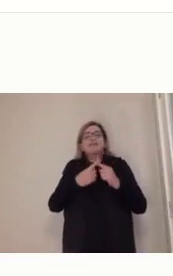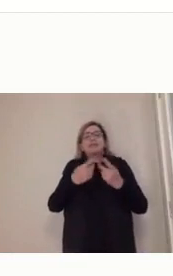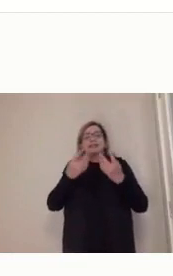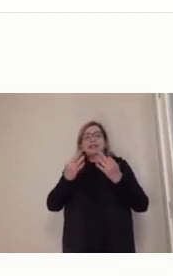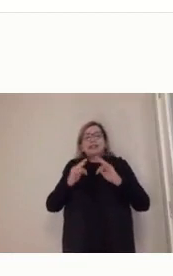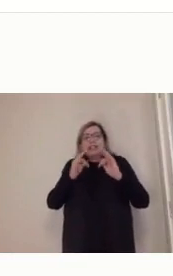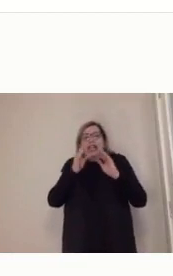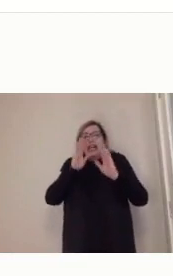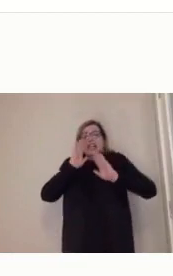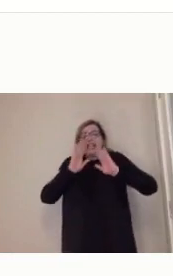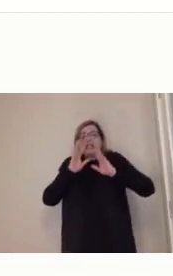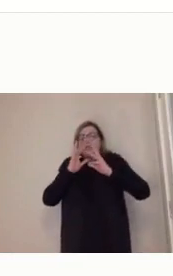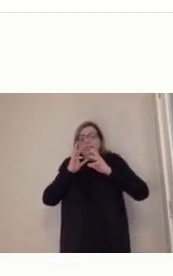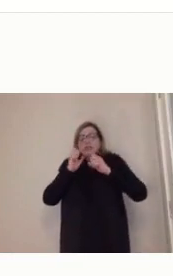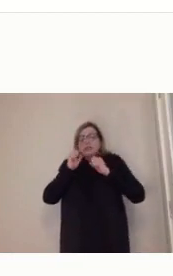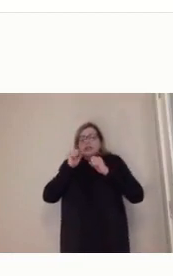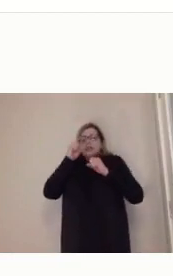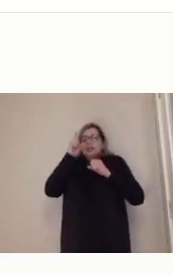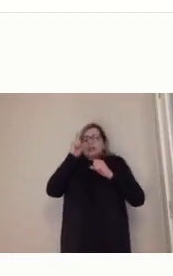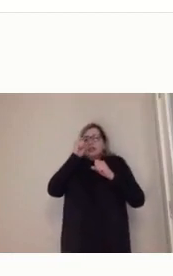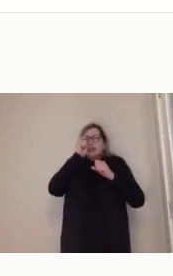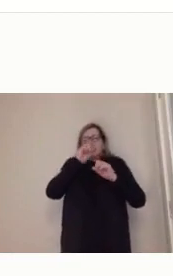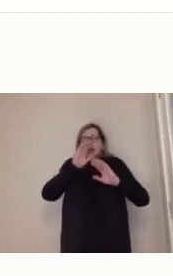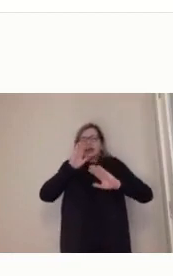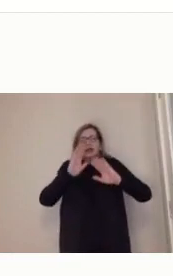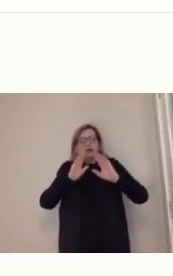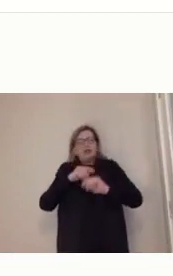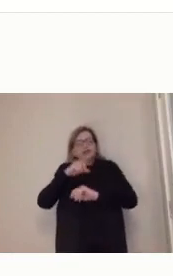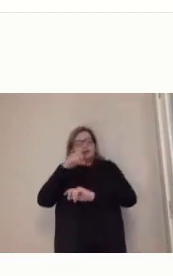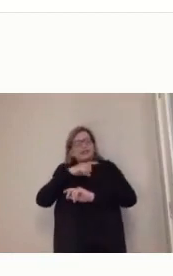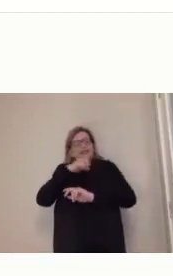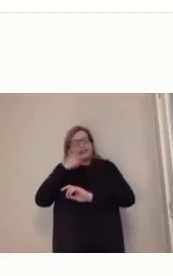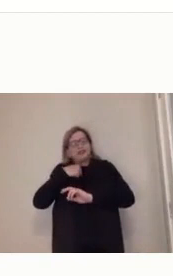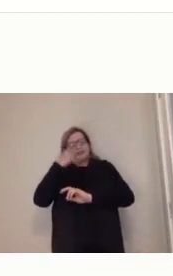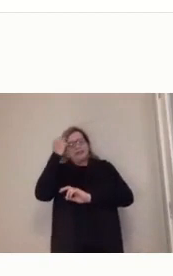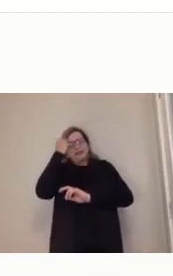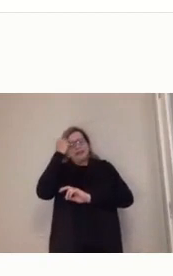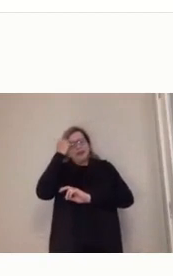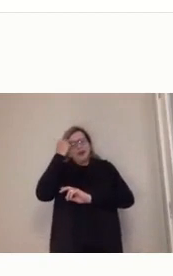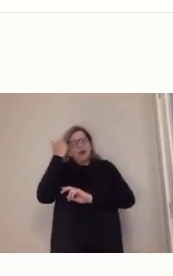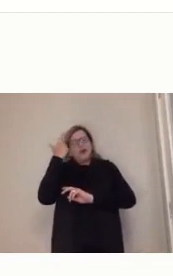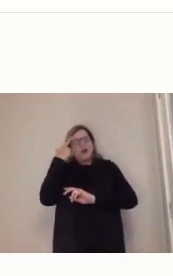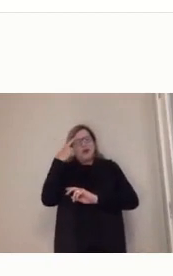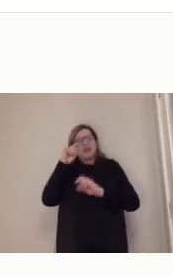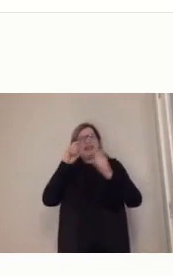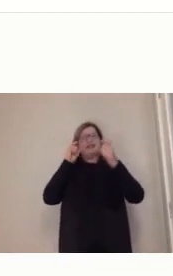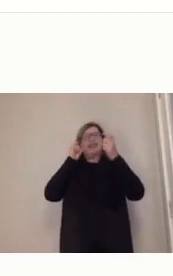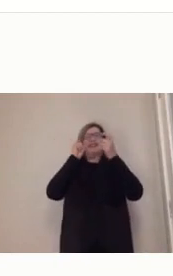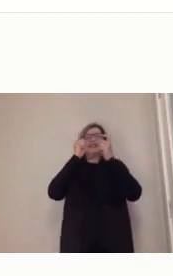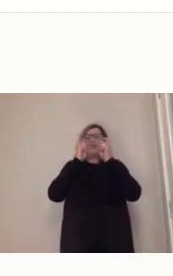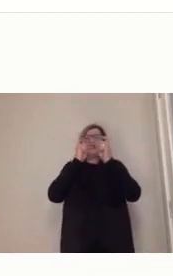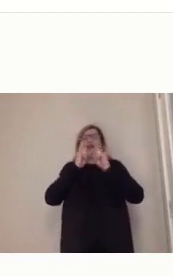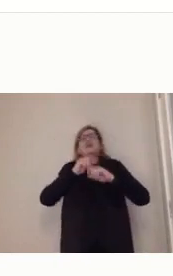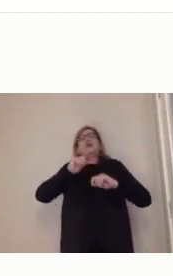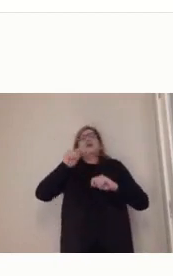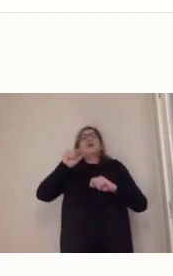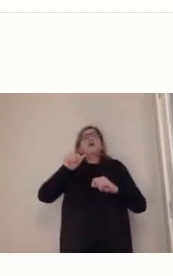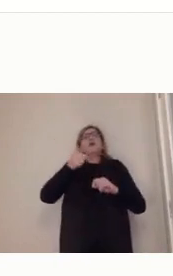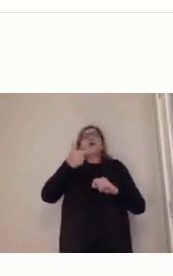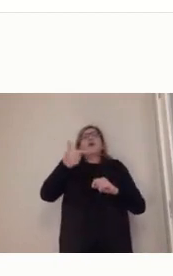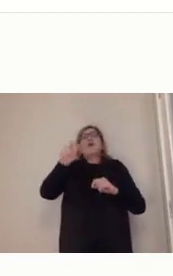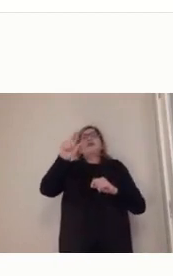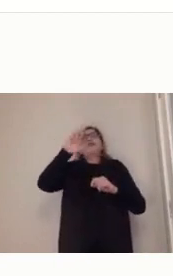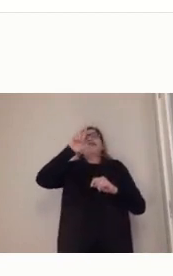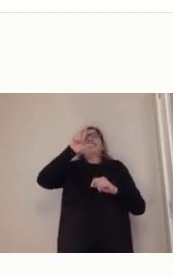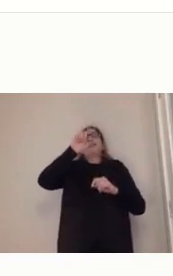uma reunião, mais uma live, né? Não aguento mais. Mas é difícil você ficar em casa nesse movimento.